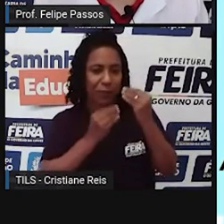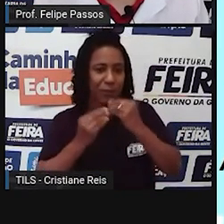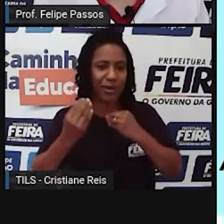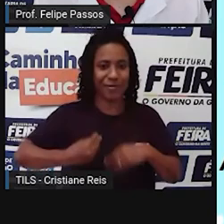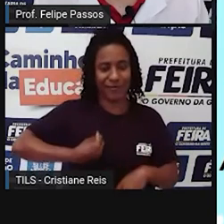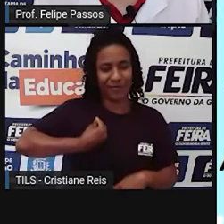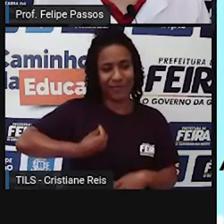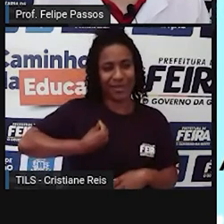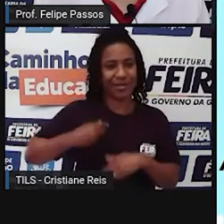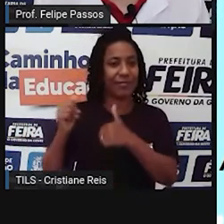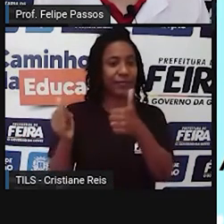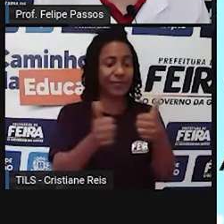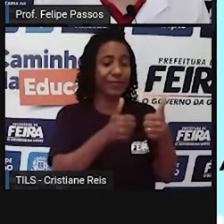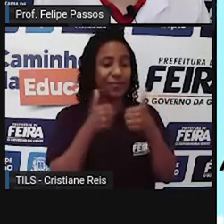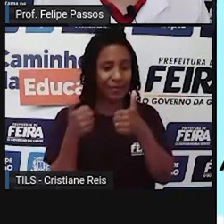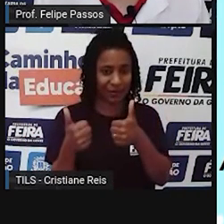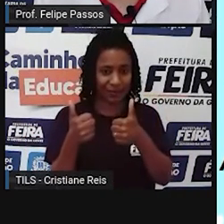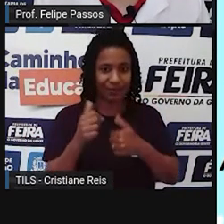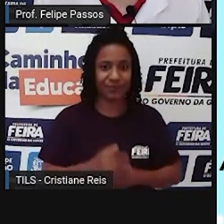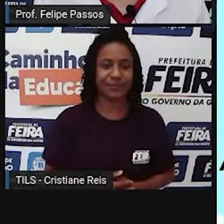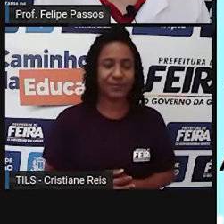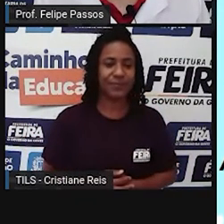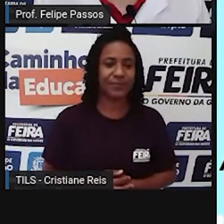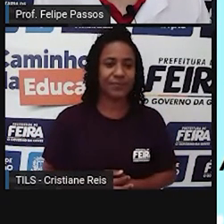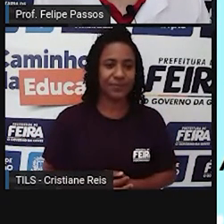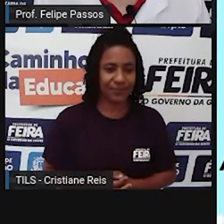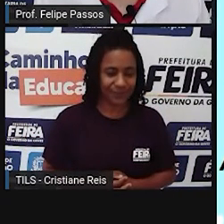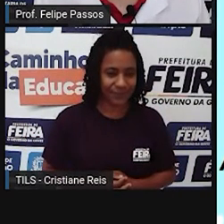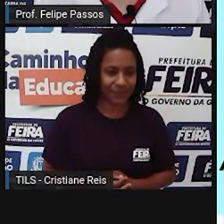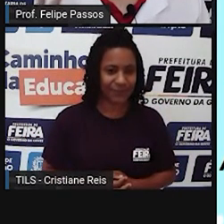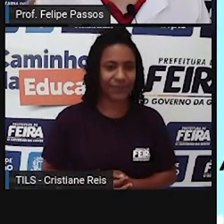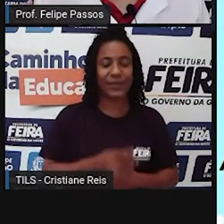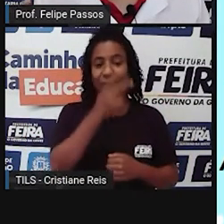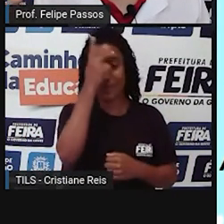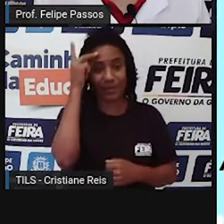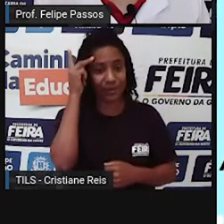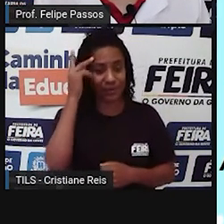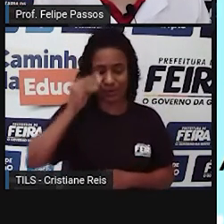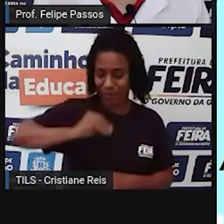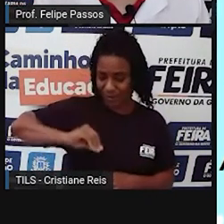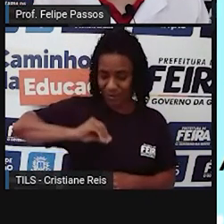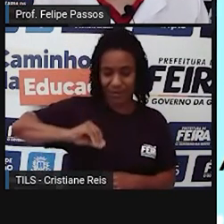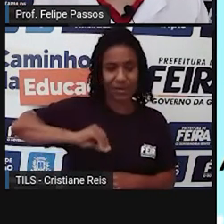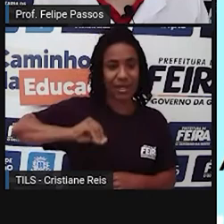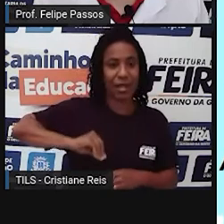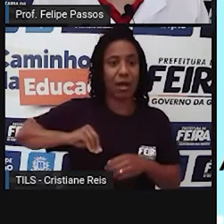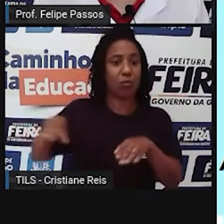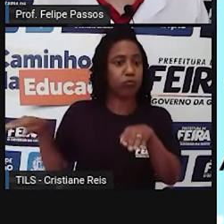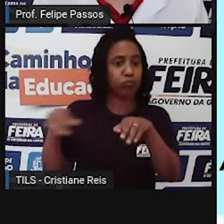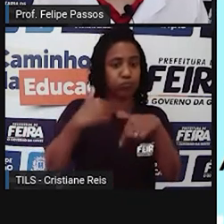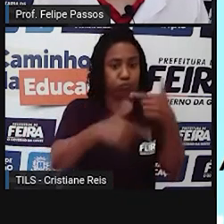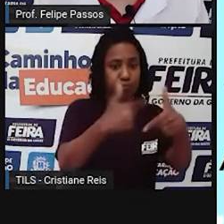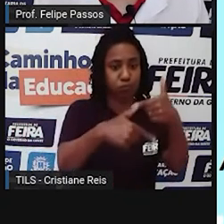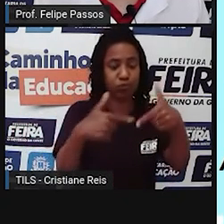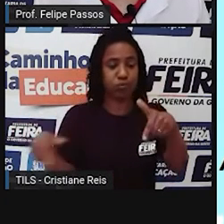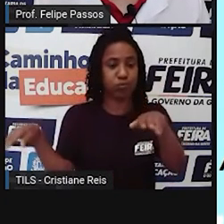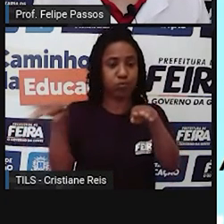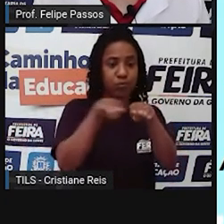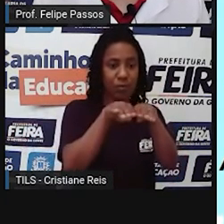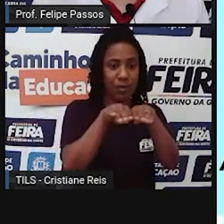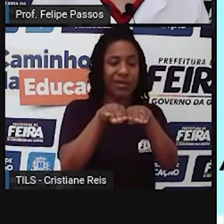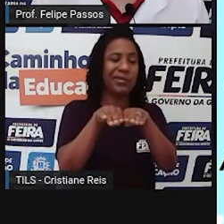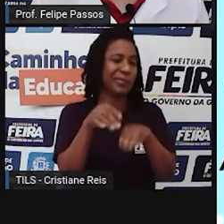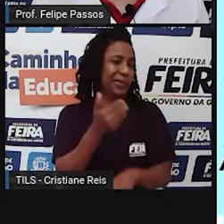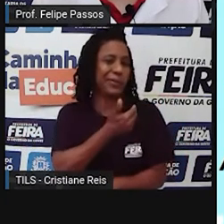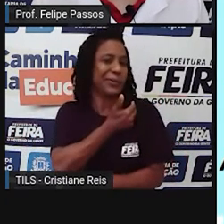sobreviver. Todos têm que ter salário igual em cargos iguais, sem discriminação. Então, não